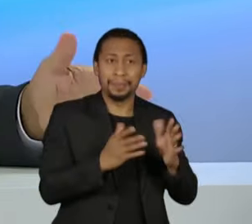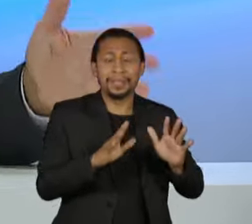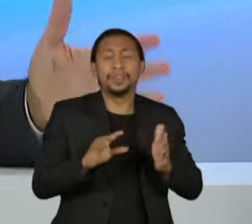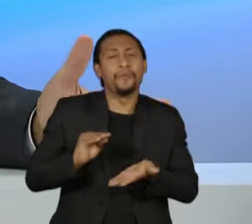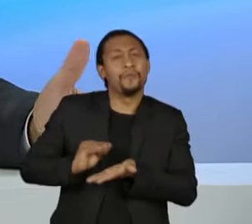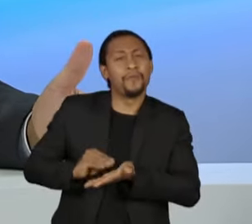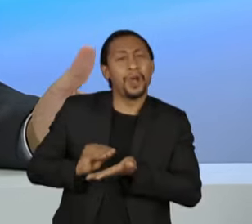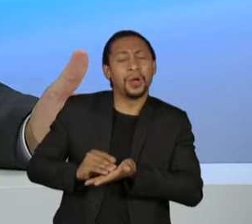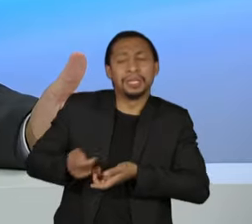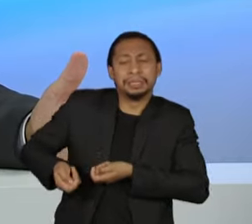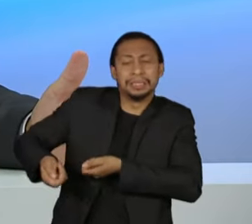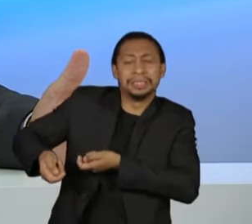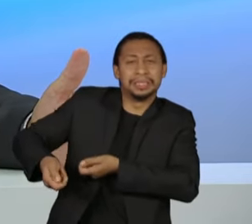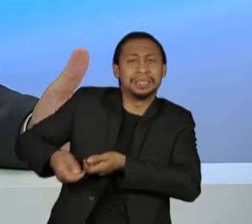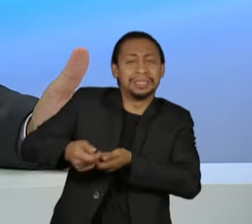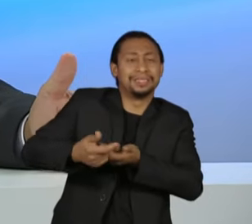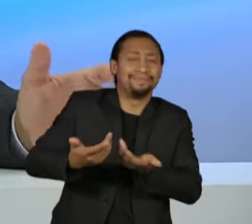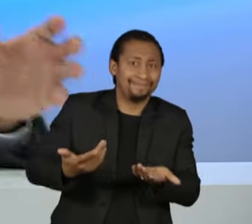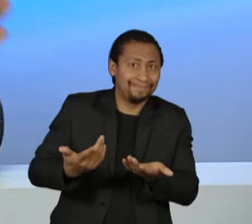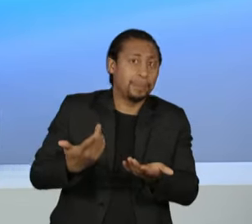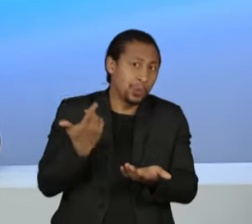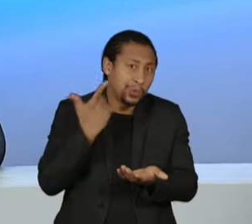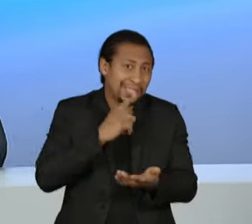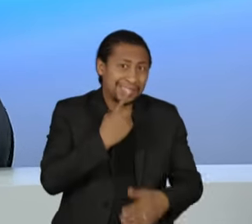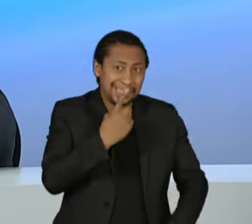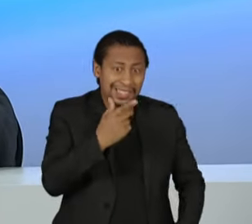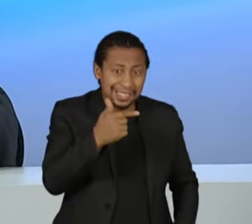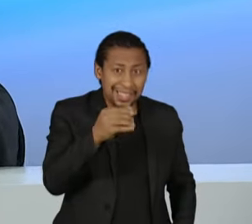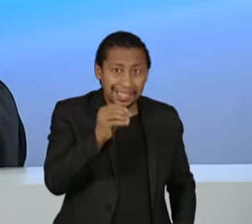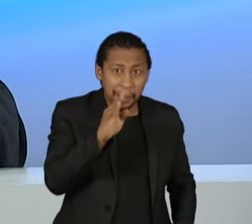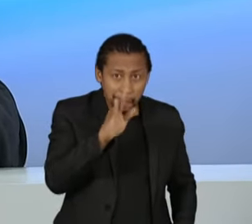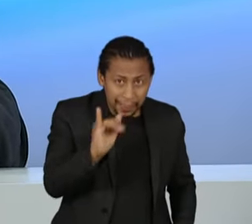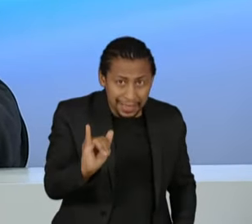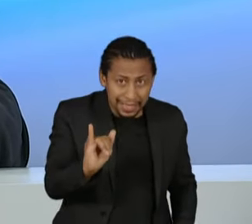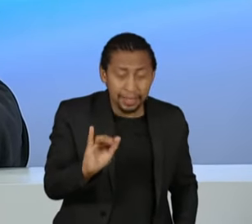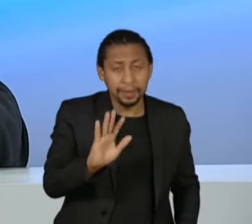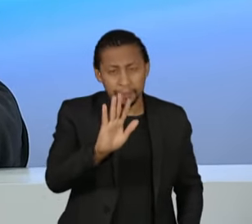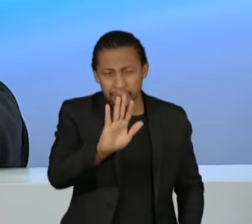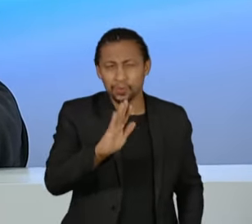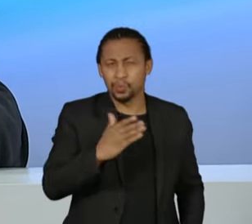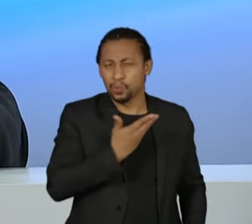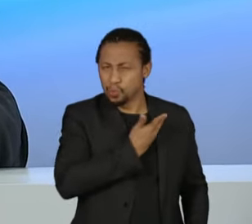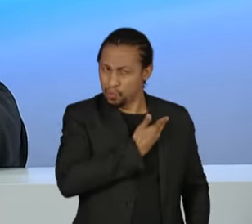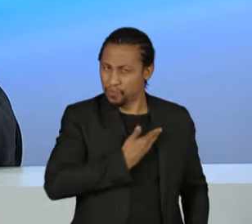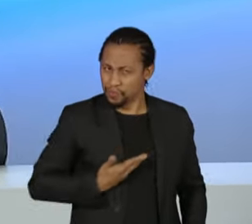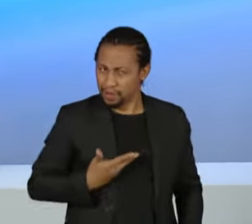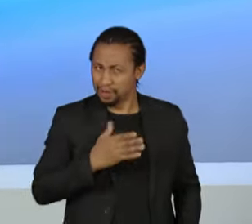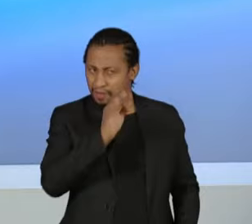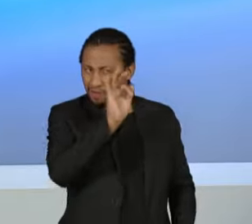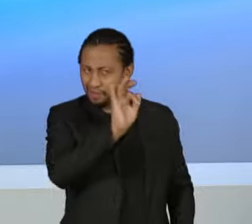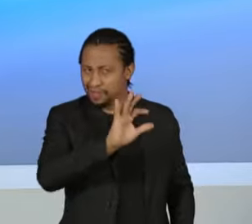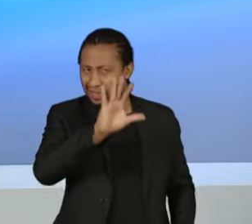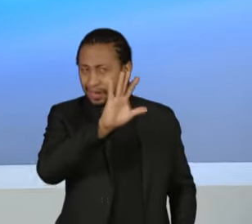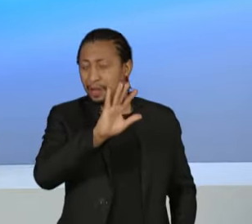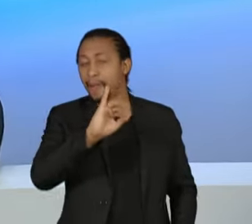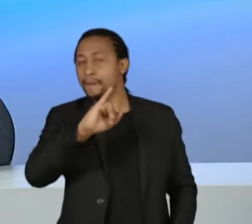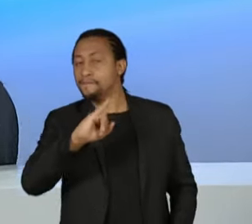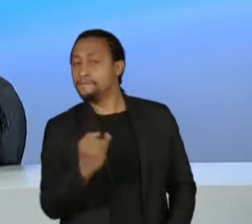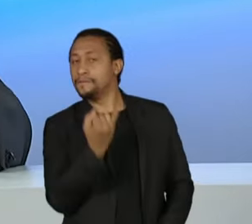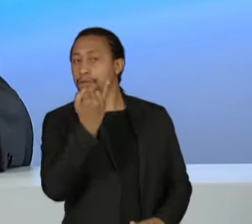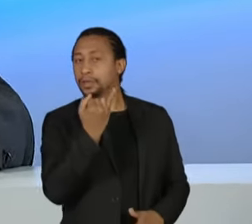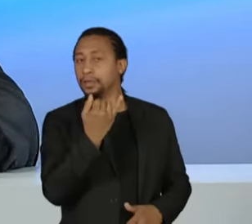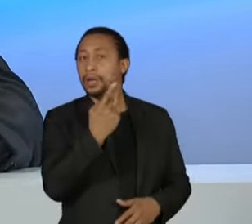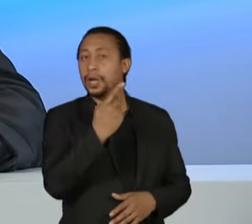170 bi garantem, é que o governo federal está usando esta PEC, não só para isso, que o